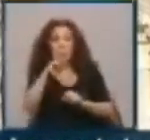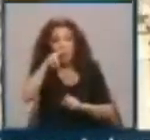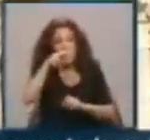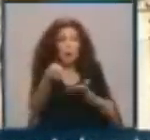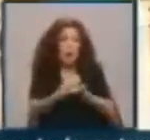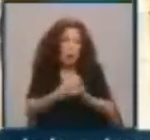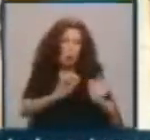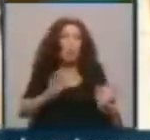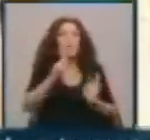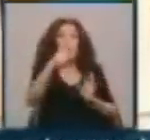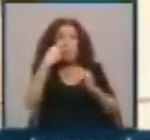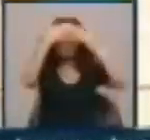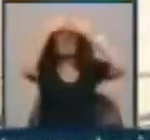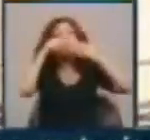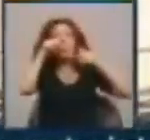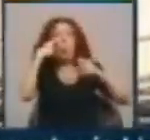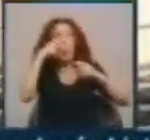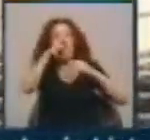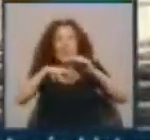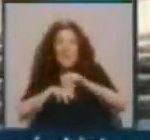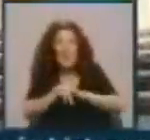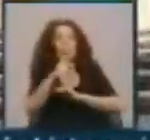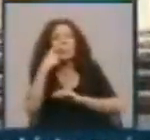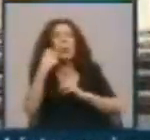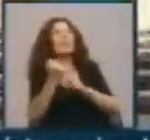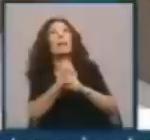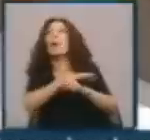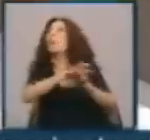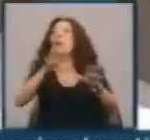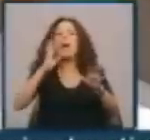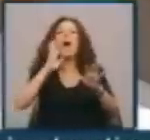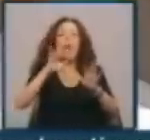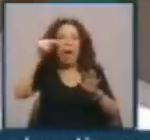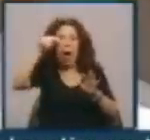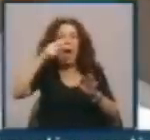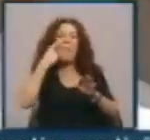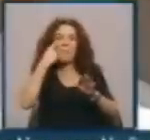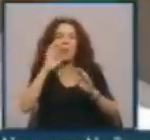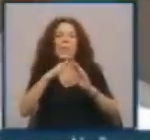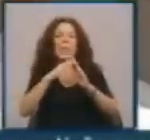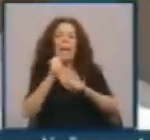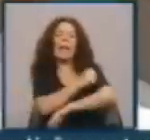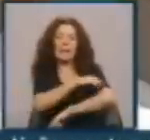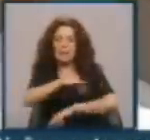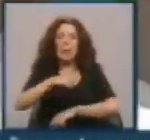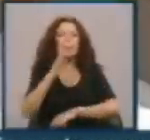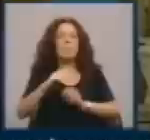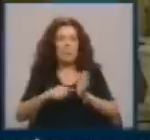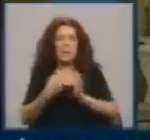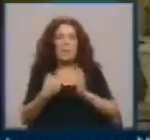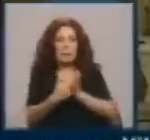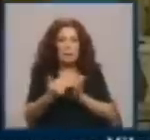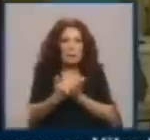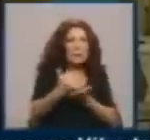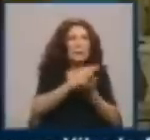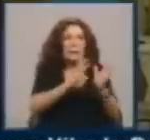estado é evidente, no interior da igreja é notório o trabalho de conservação, embora haja sinais de que o edifício está a precisar de ser consolidado.